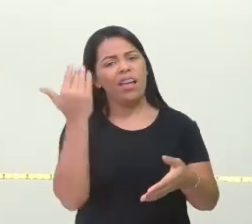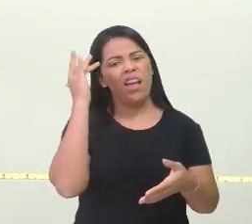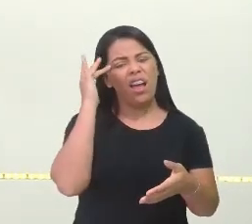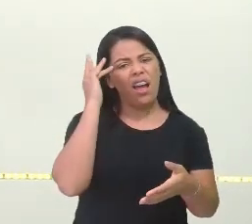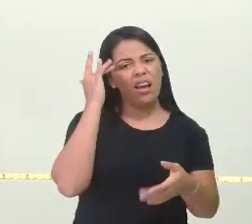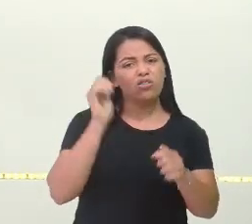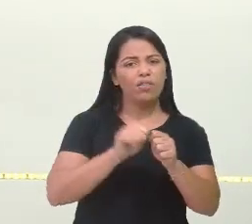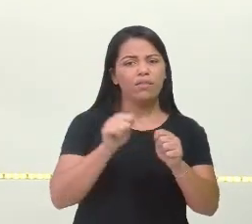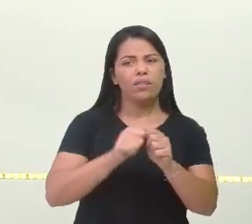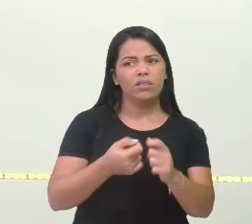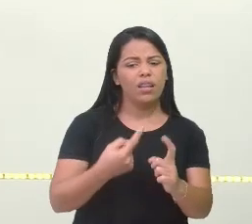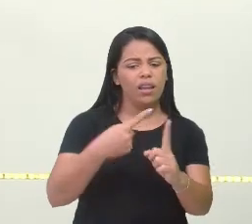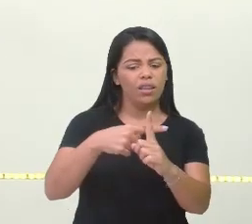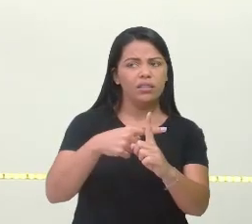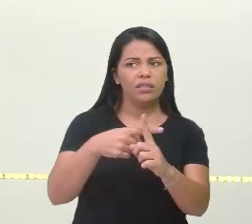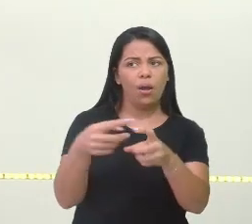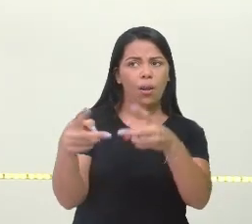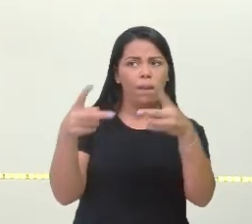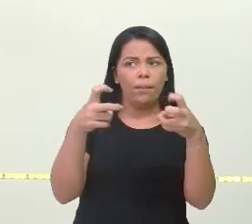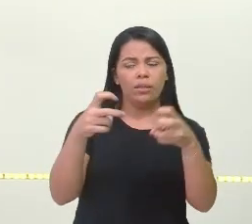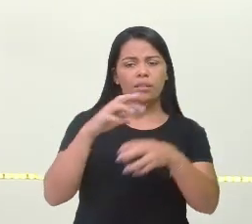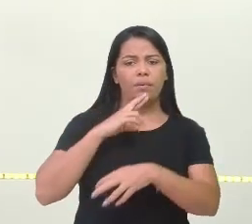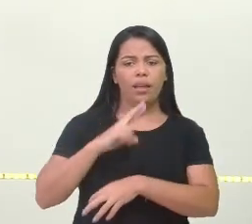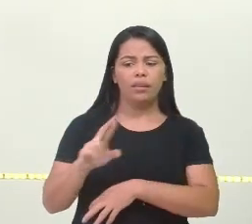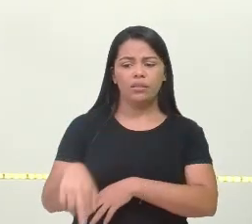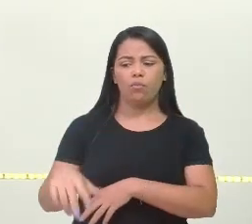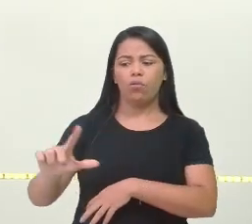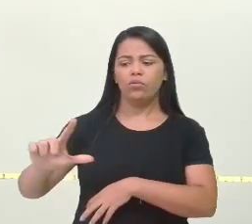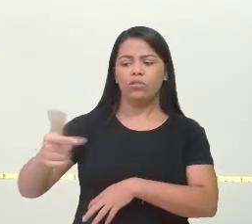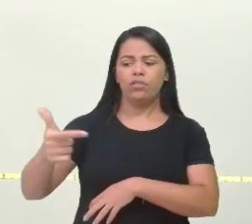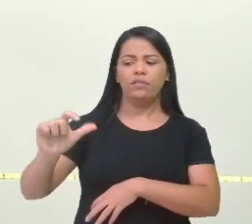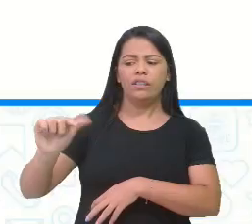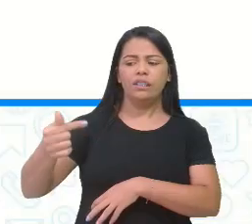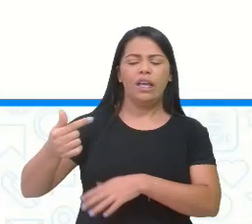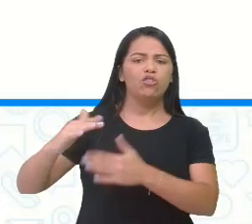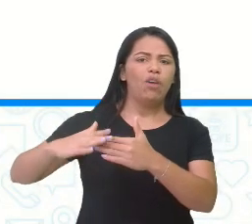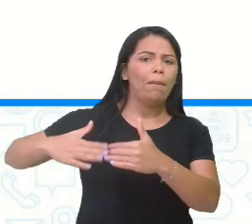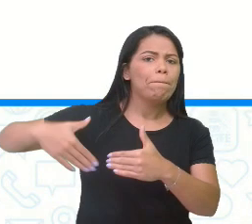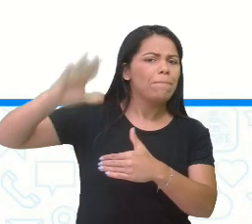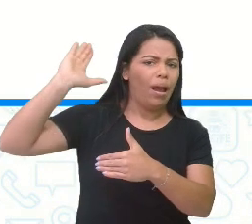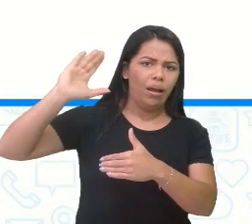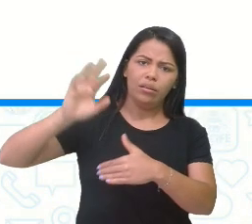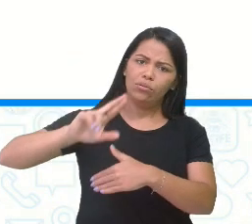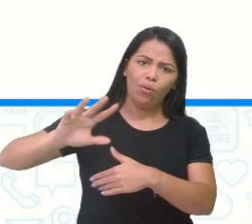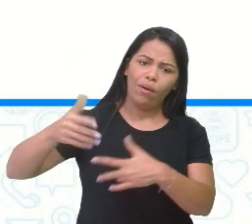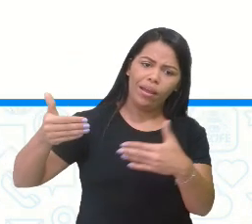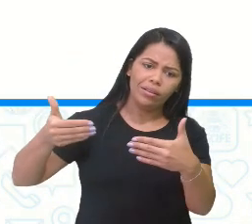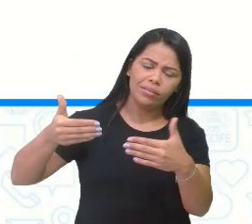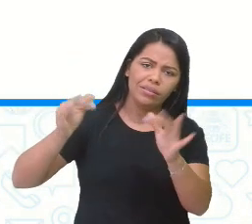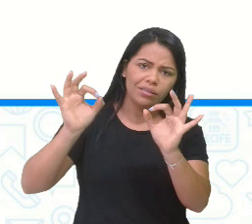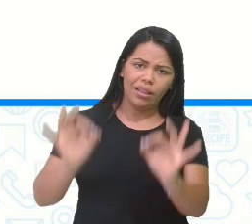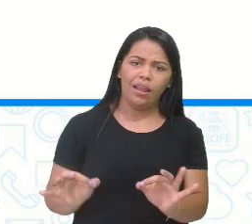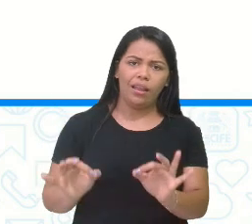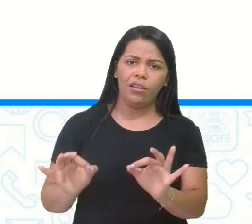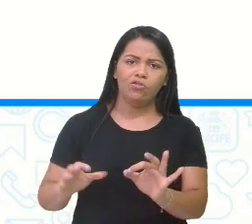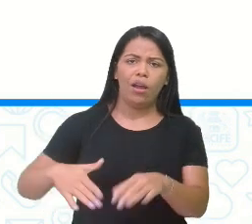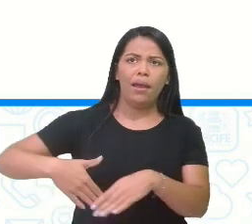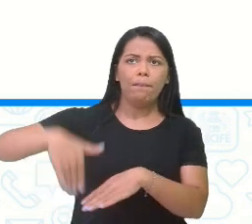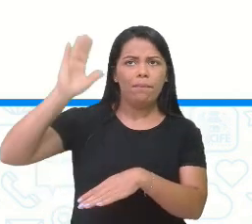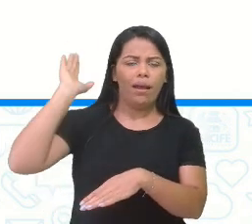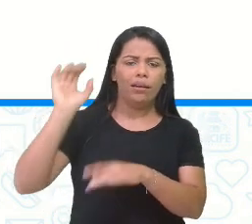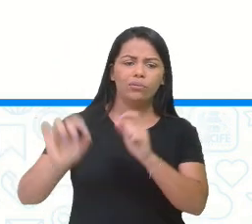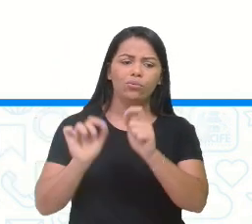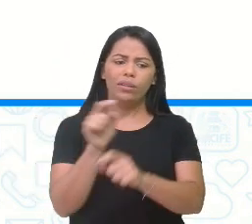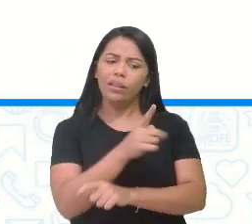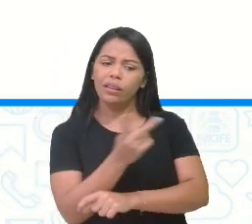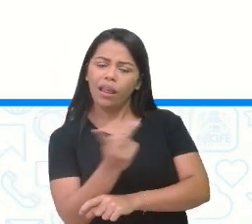adição, percebam que o resultado já tá passando da quantidade de ovos que você tem. Então, não